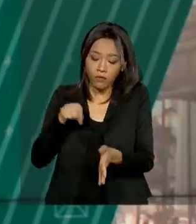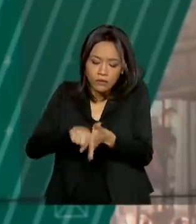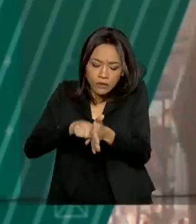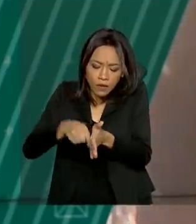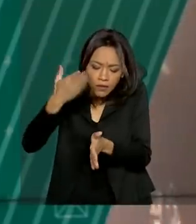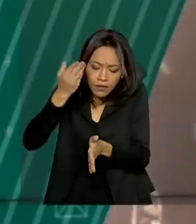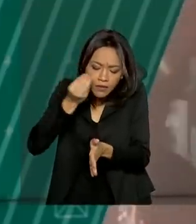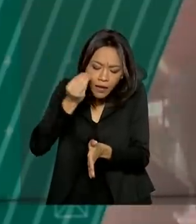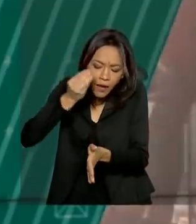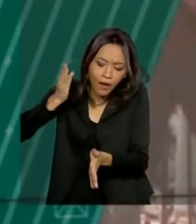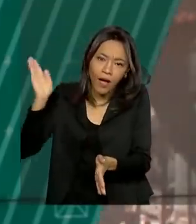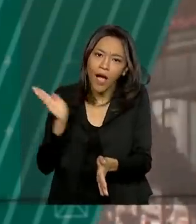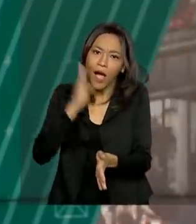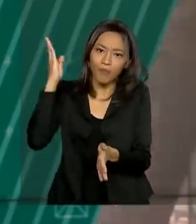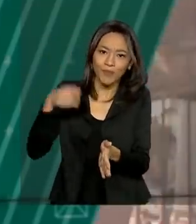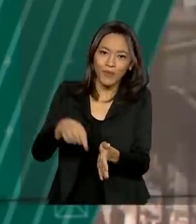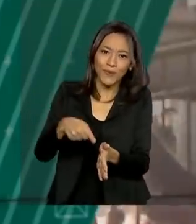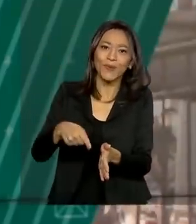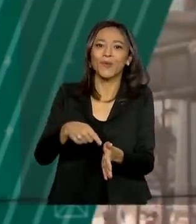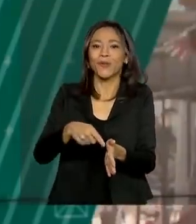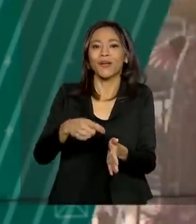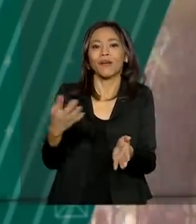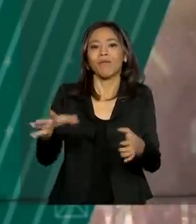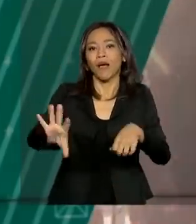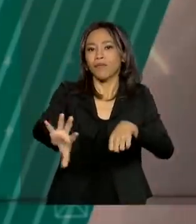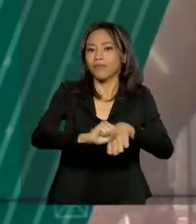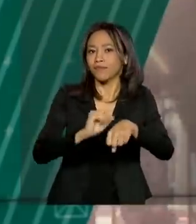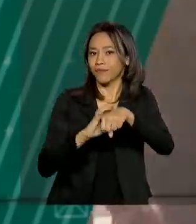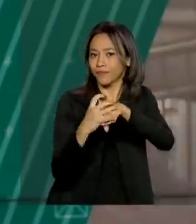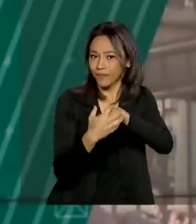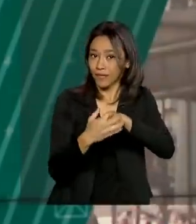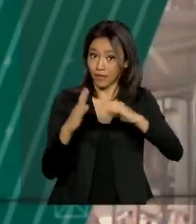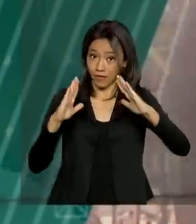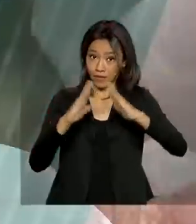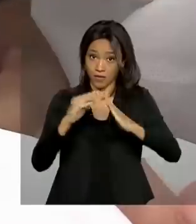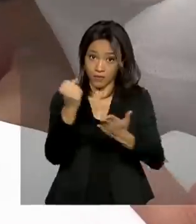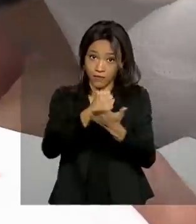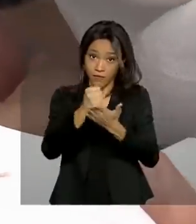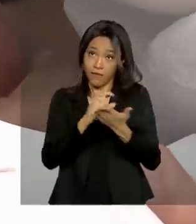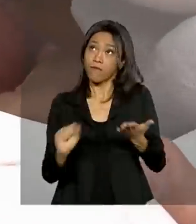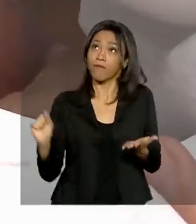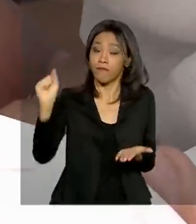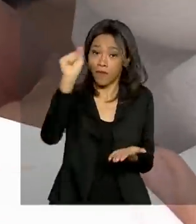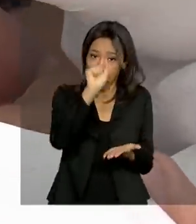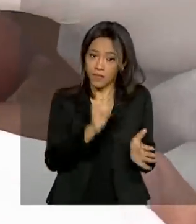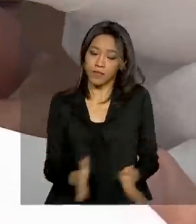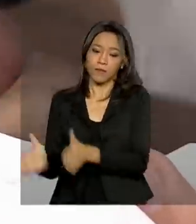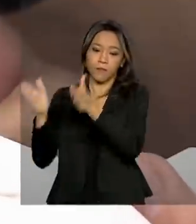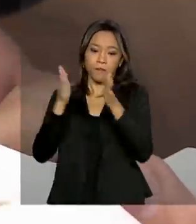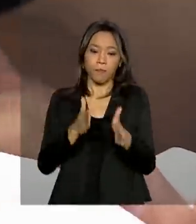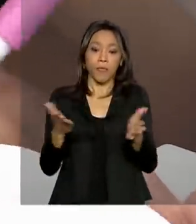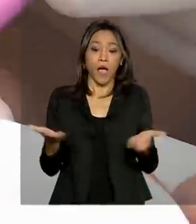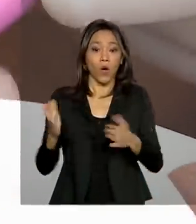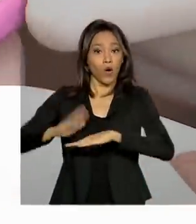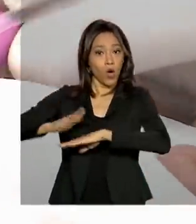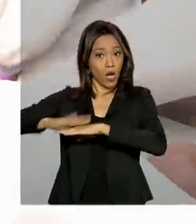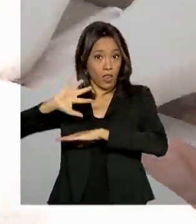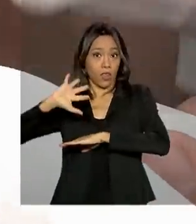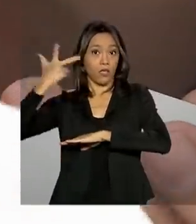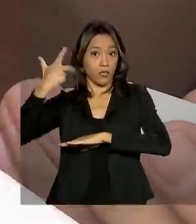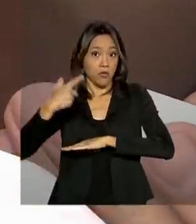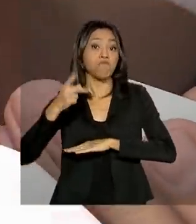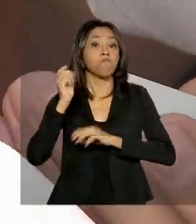rápidos para diagnóstico da Covid-19 nas farmácias. Com a decisão, fica autorizada a venda e